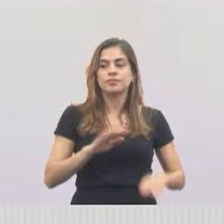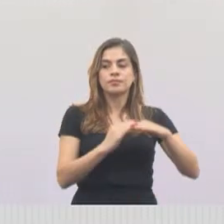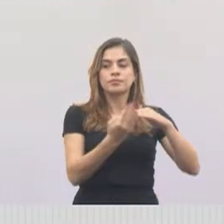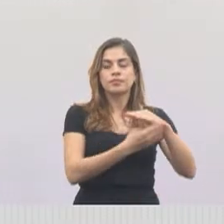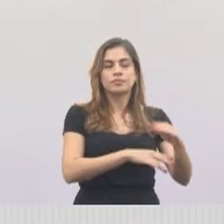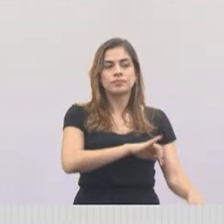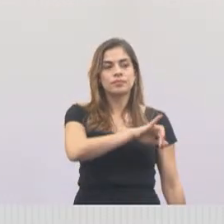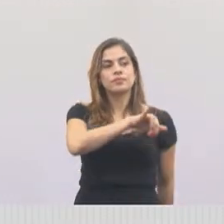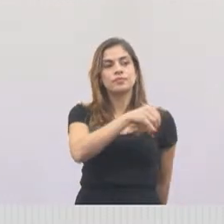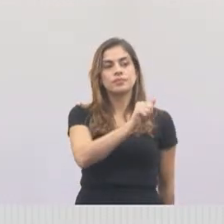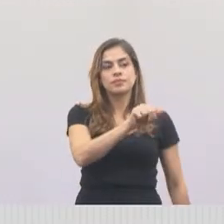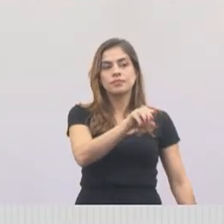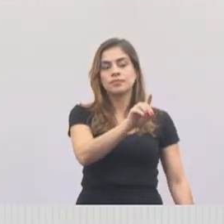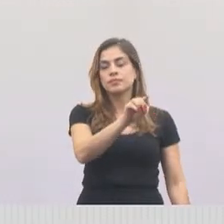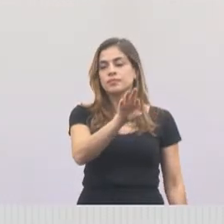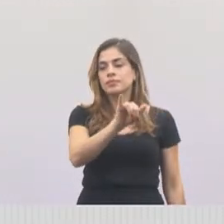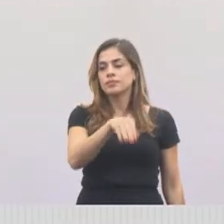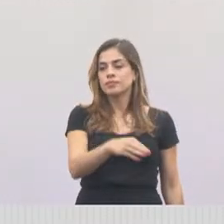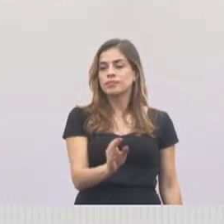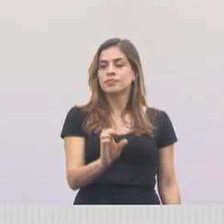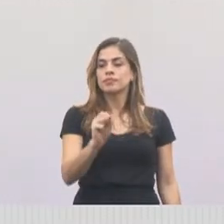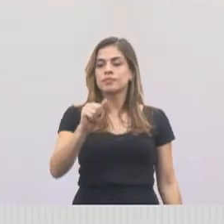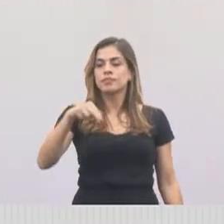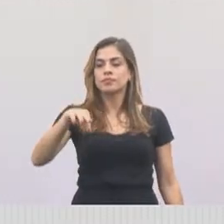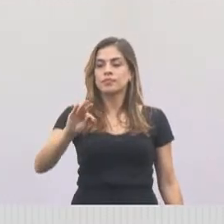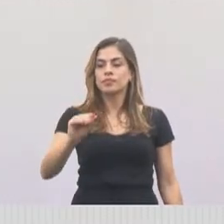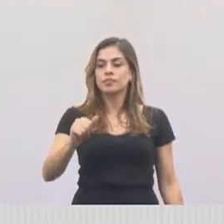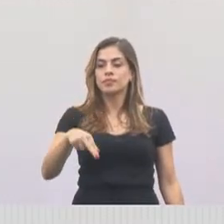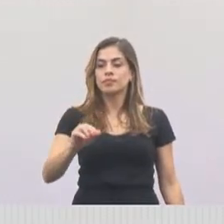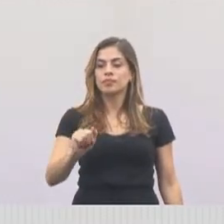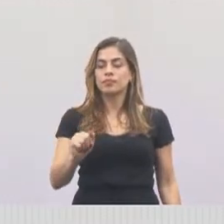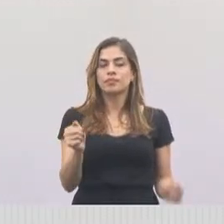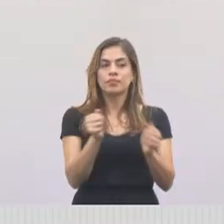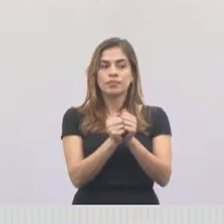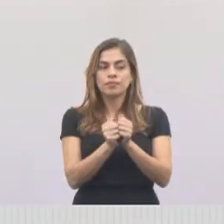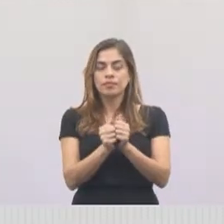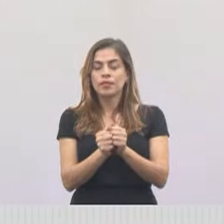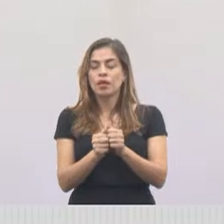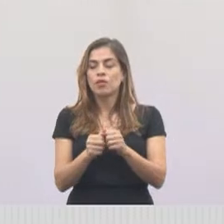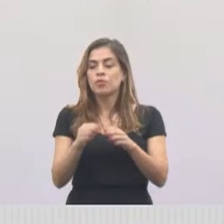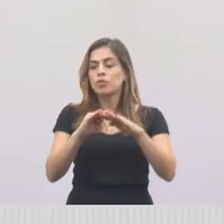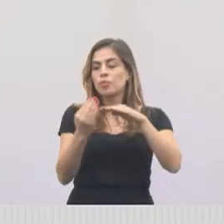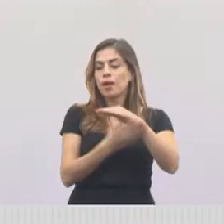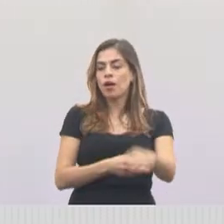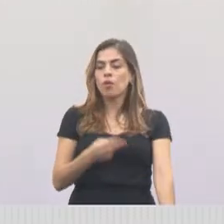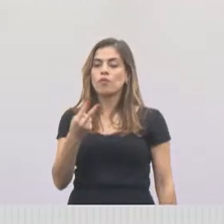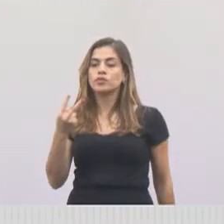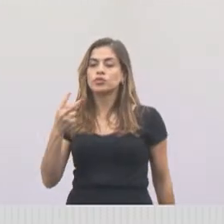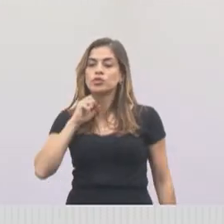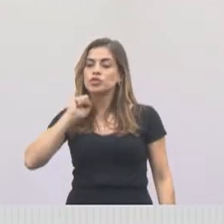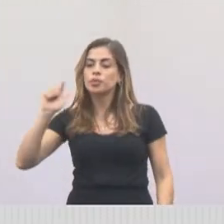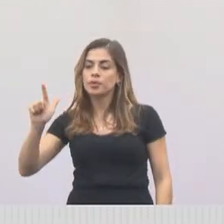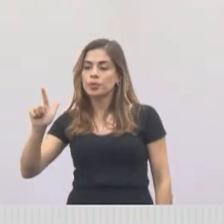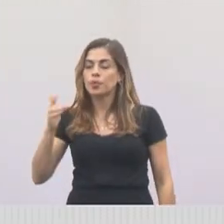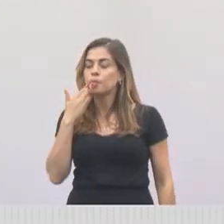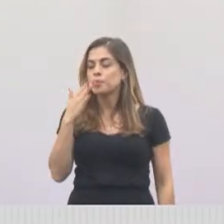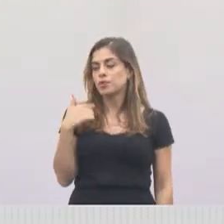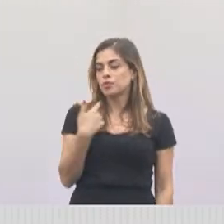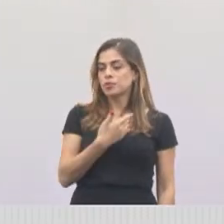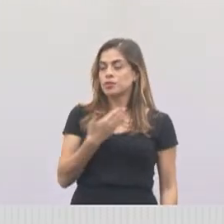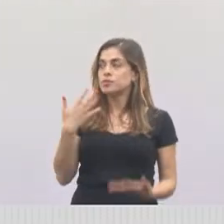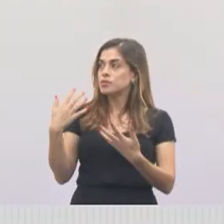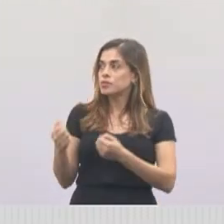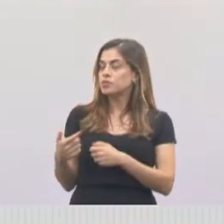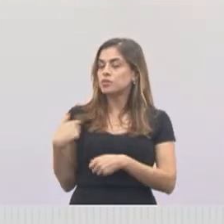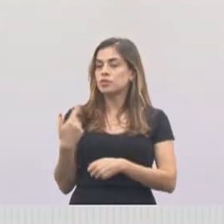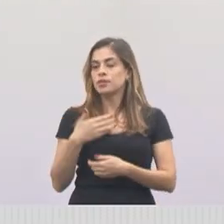Ali é Jardim Santana, ao lado do 22 de abril. É um pedido nosso, que foi atendido. Nós agradecemos